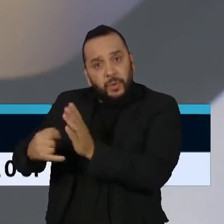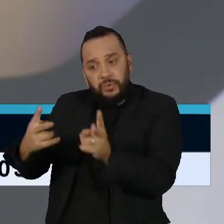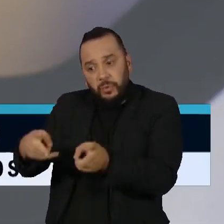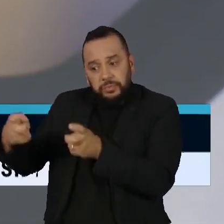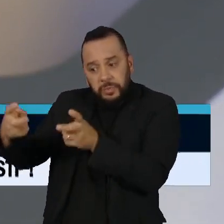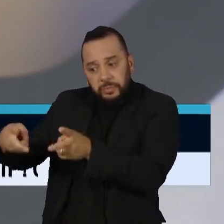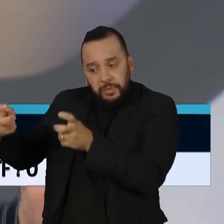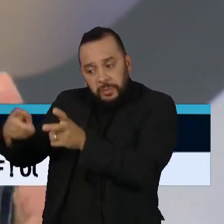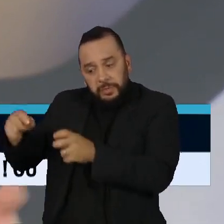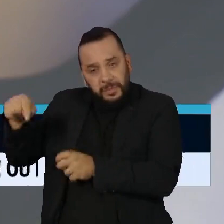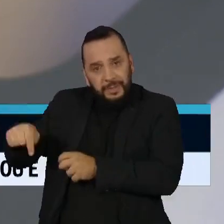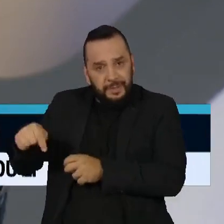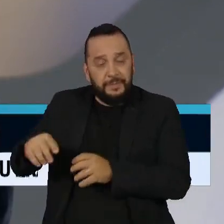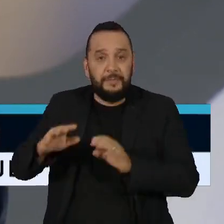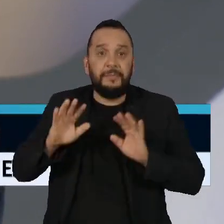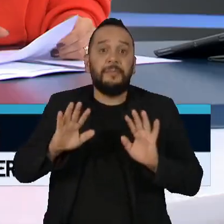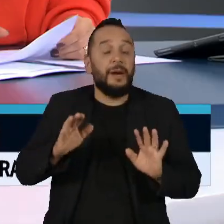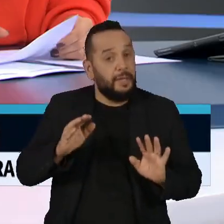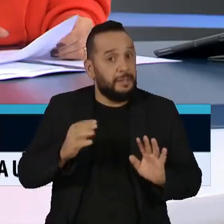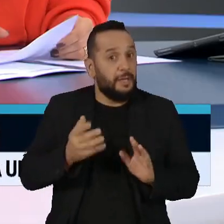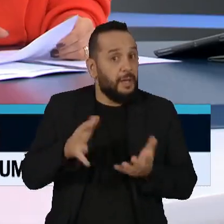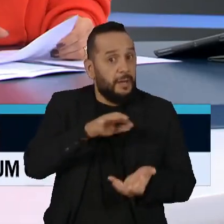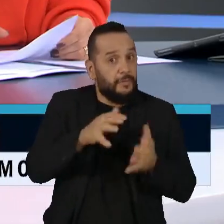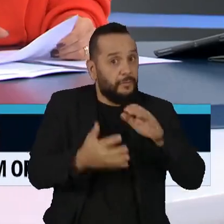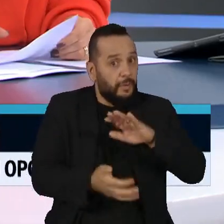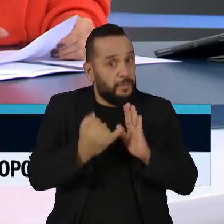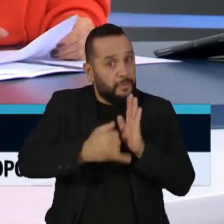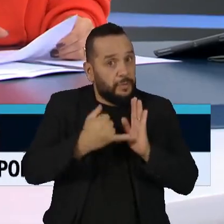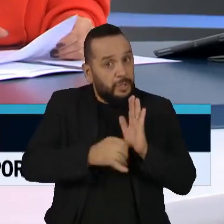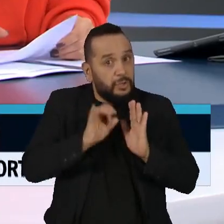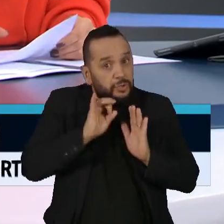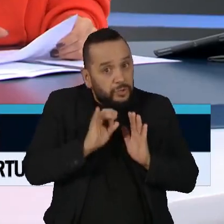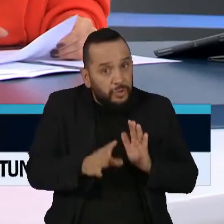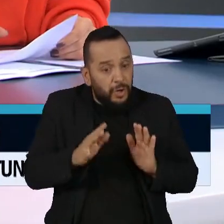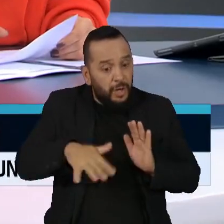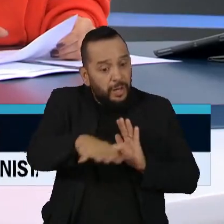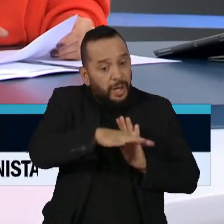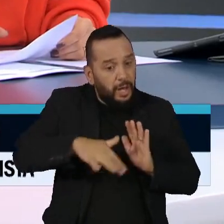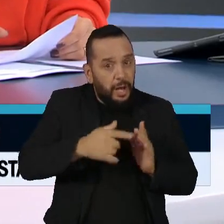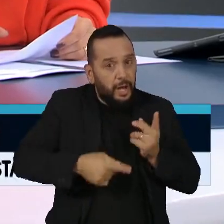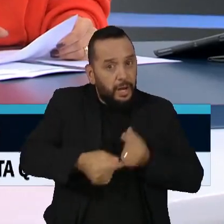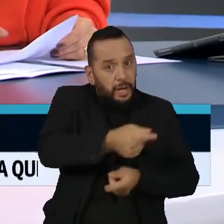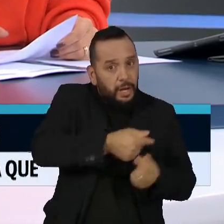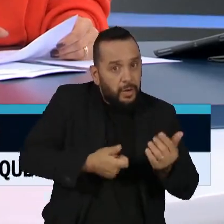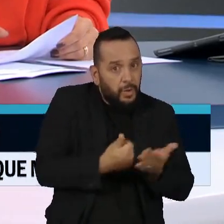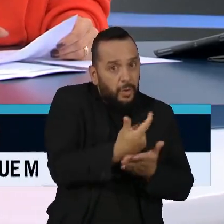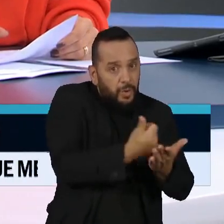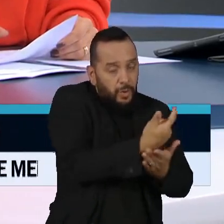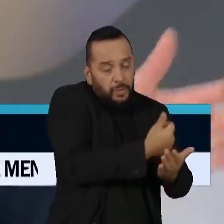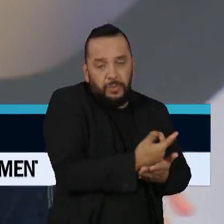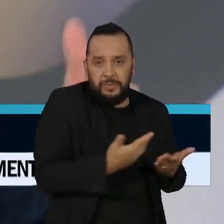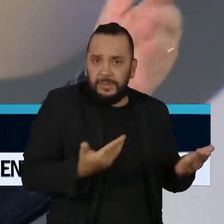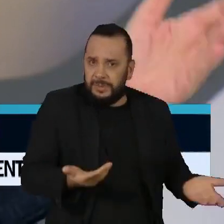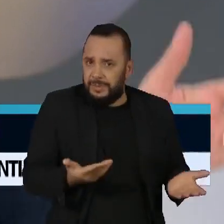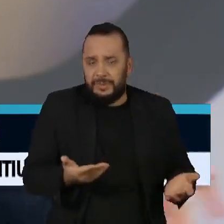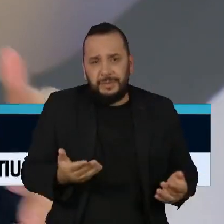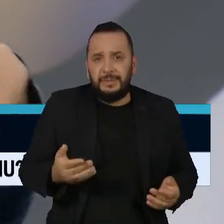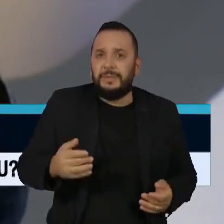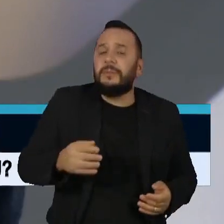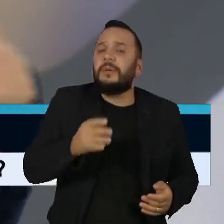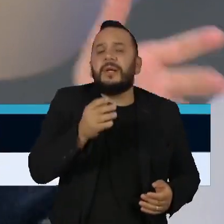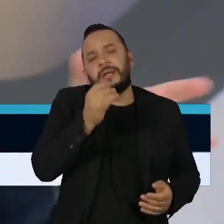consumo, sem fazer o debate também do imposto de renda, o debate de por a gente não tem IPVA sobre jatinhos,